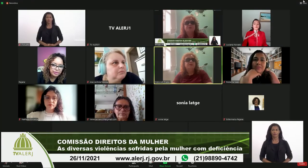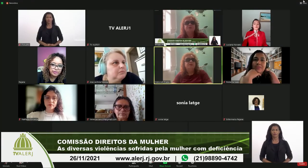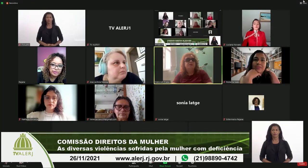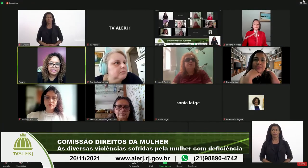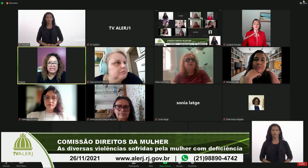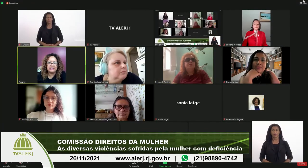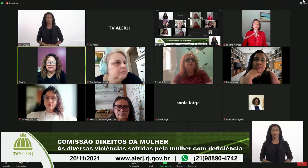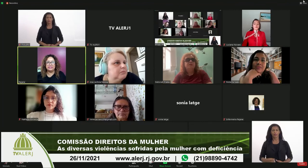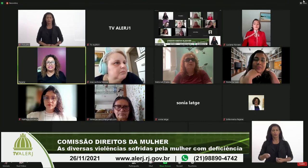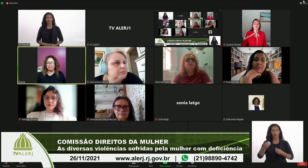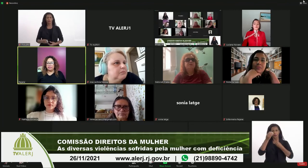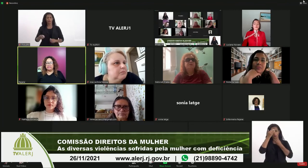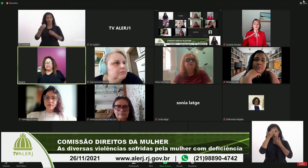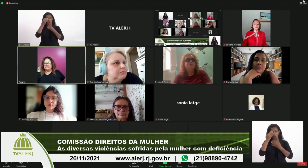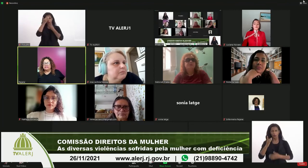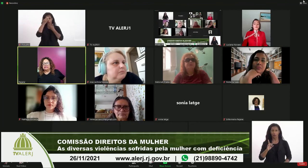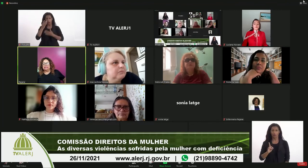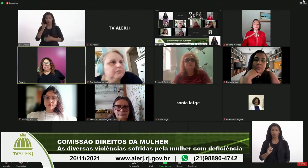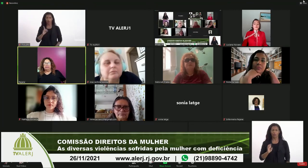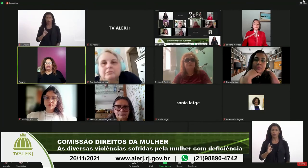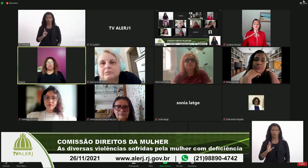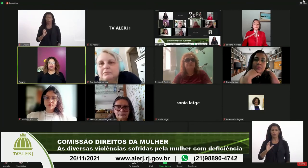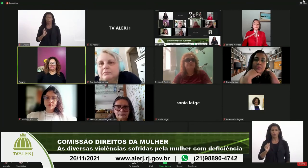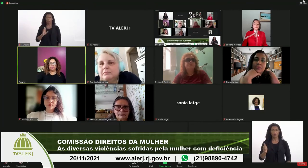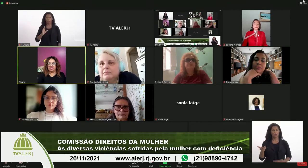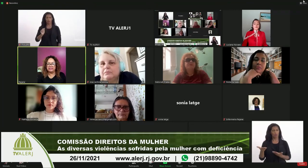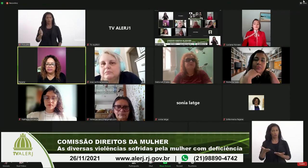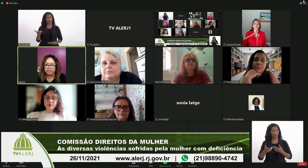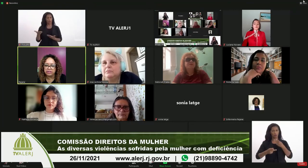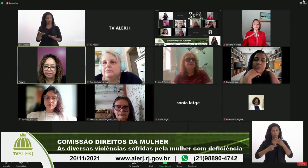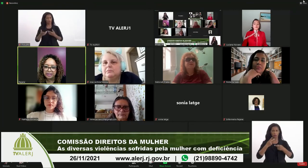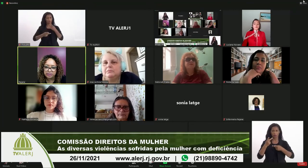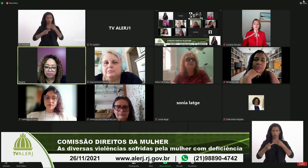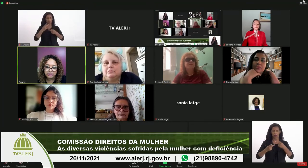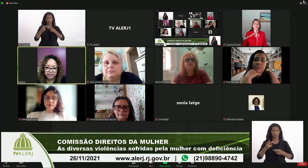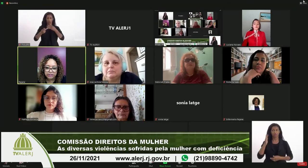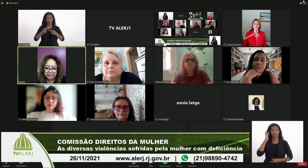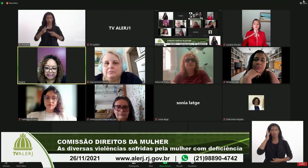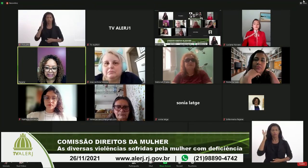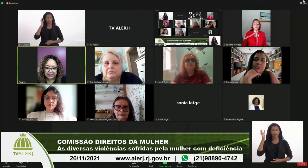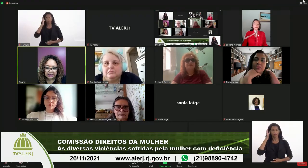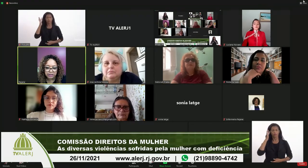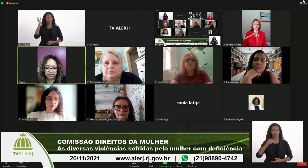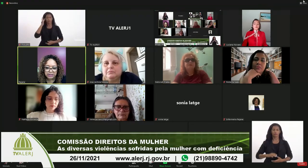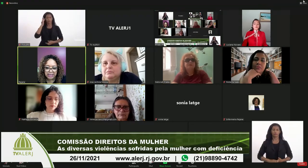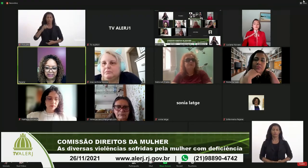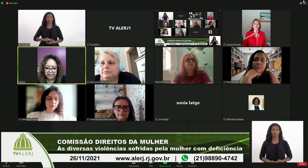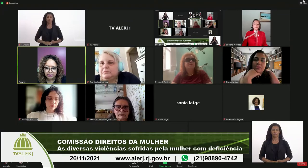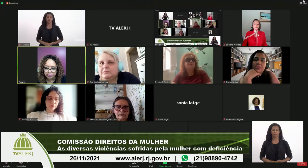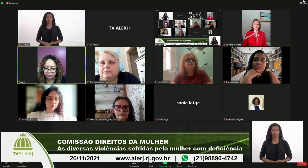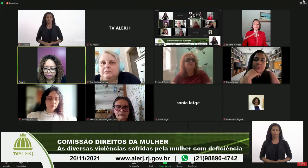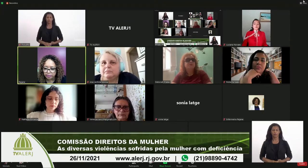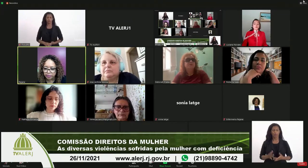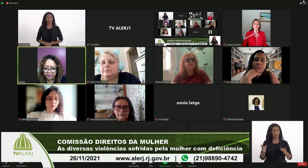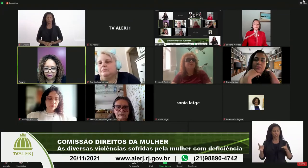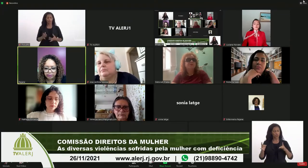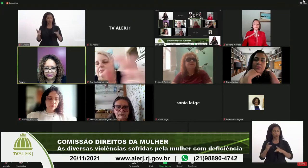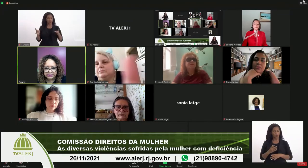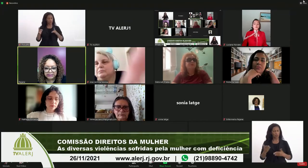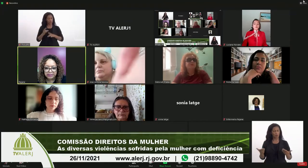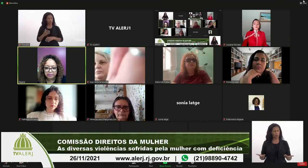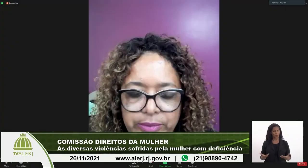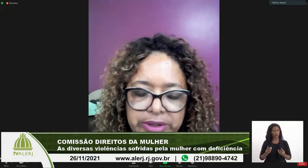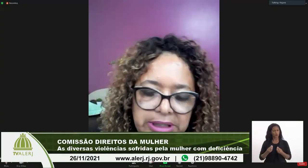Muito obrigado, Débora, pelas suas falas, suas reflexões. A gente sai daqui com muita